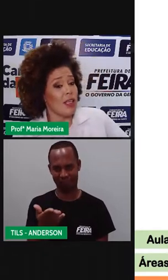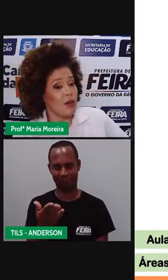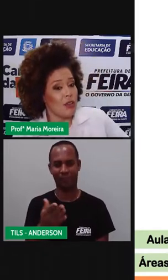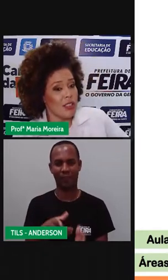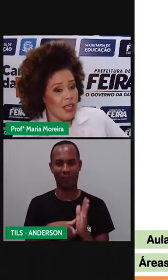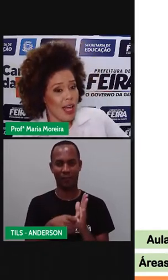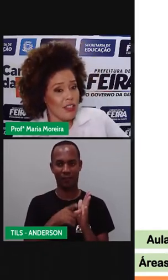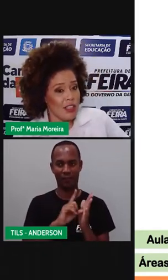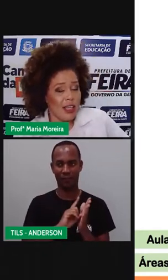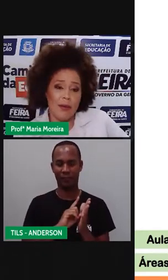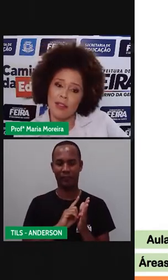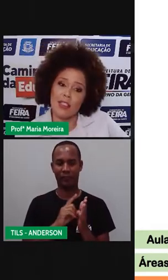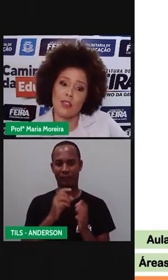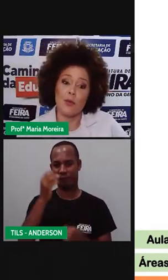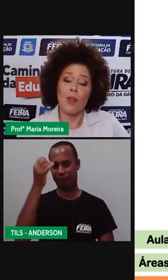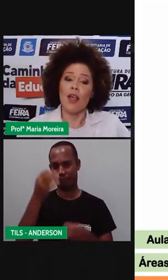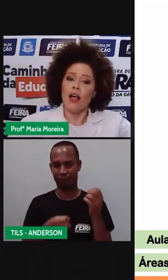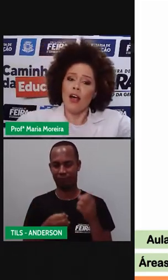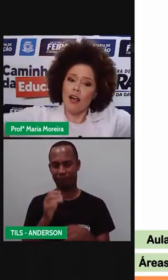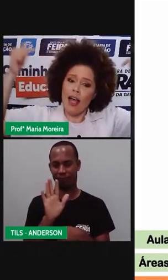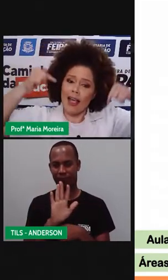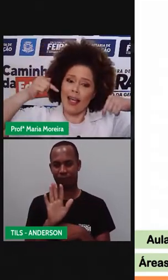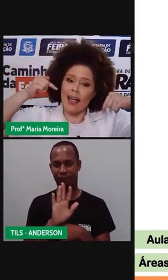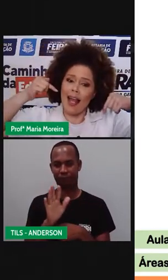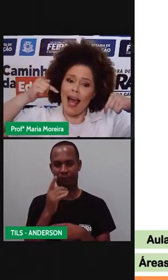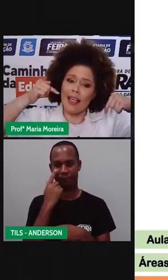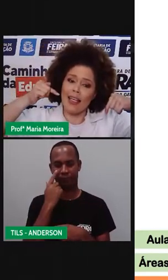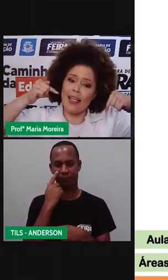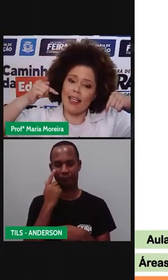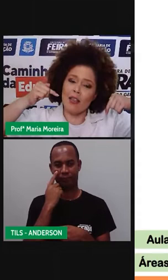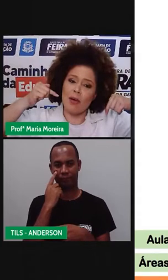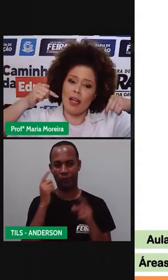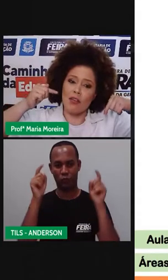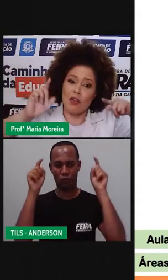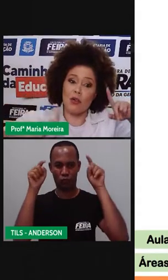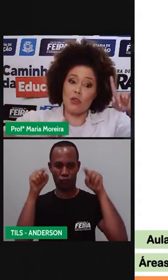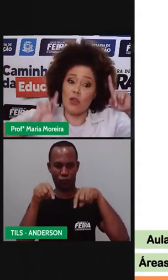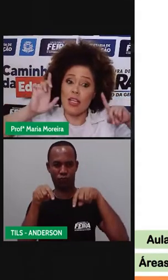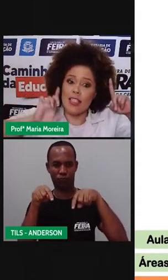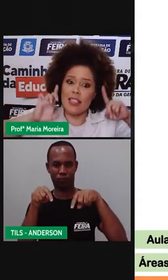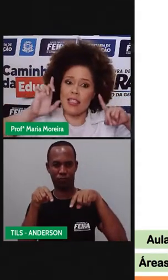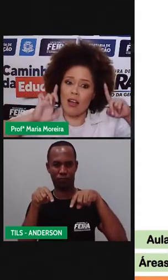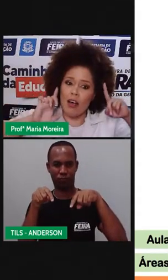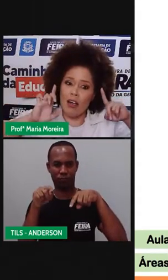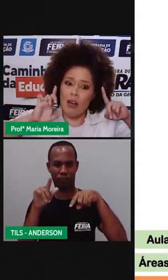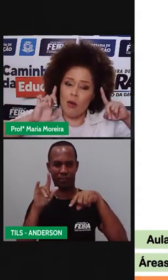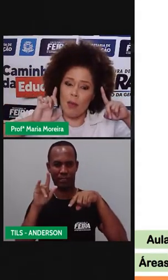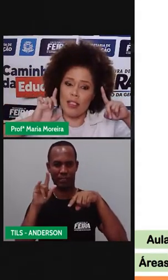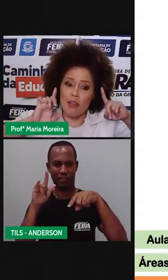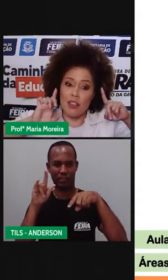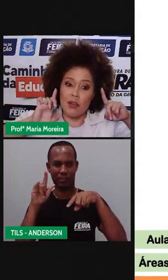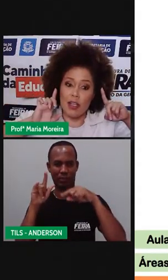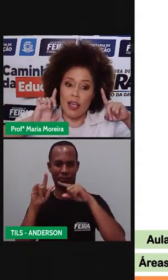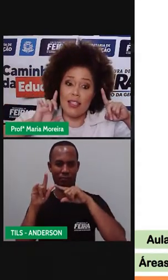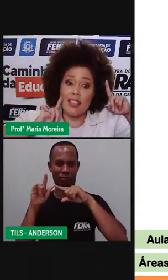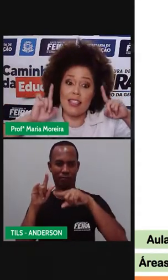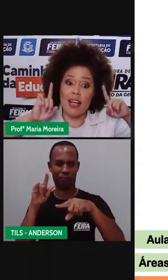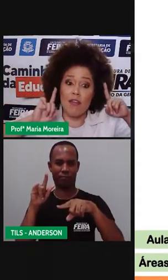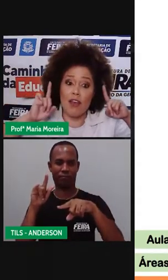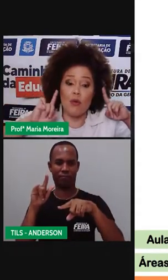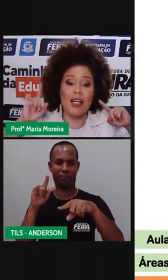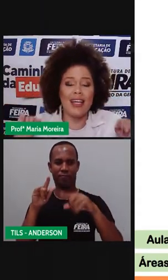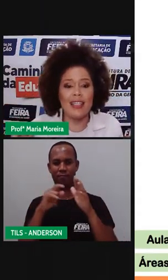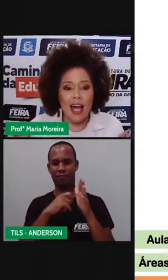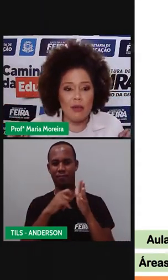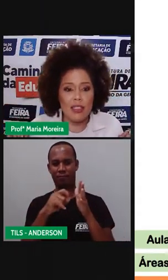de passar o nosso slide, né, Anderson? Ó, aquele like lindo e maravilhoso. Ó, começar a fazer o quê? Se